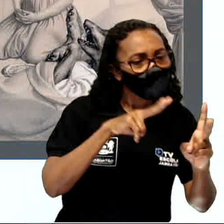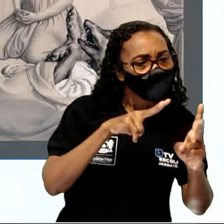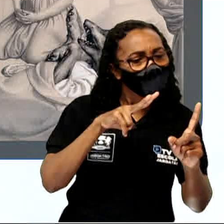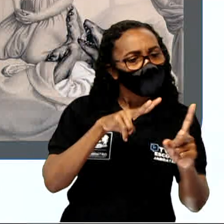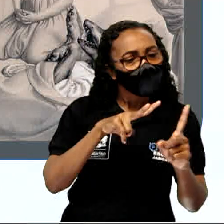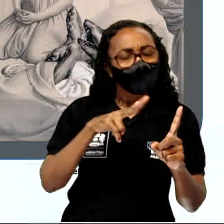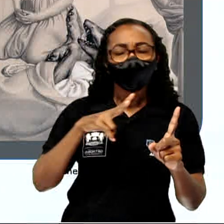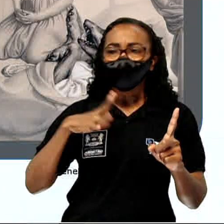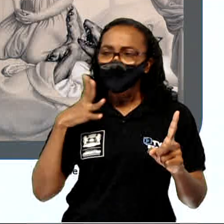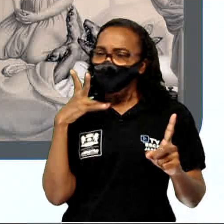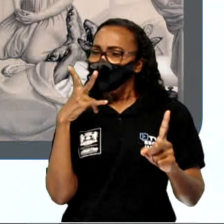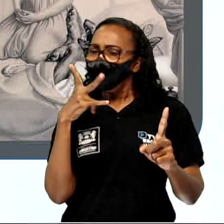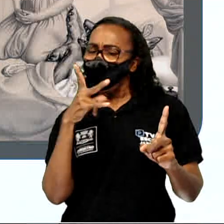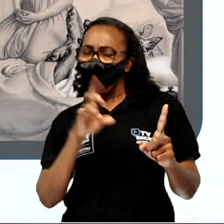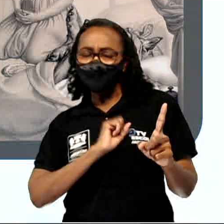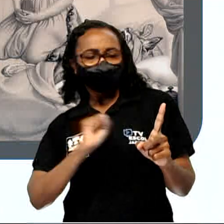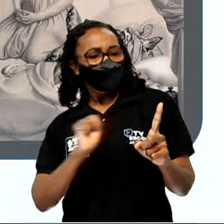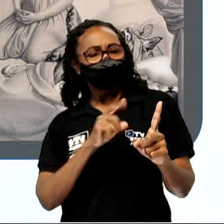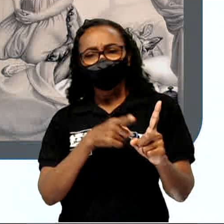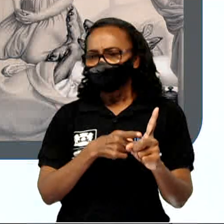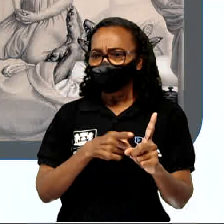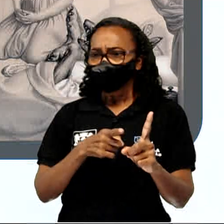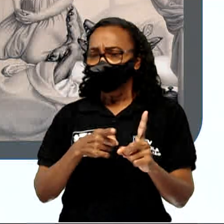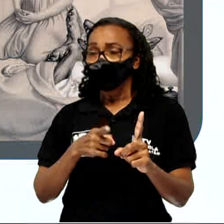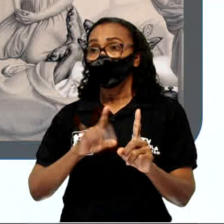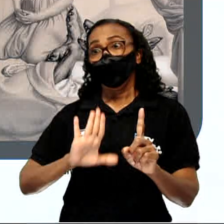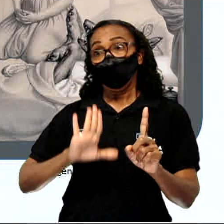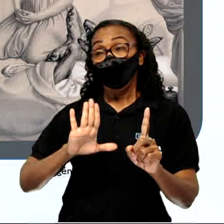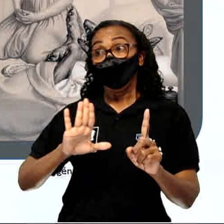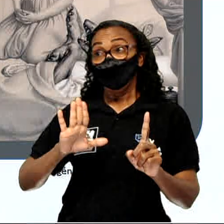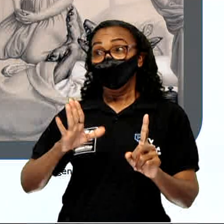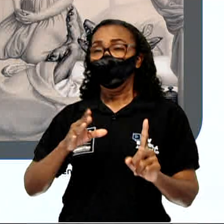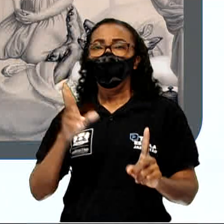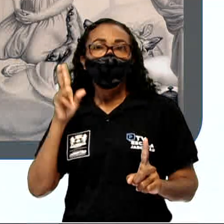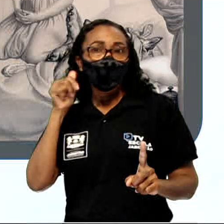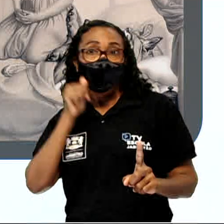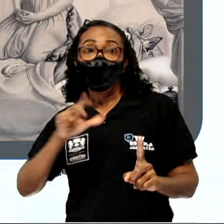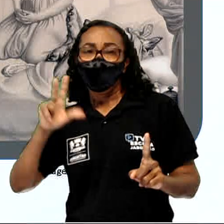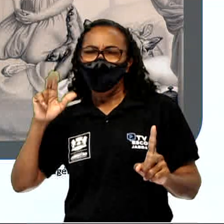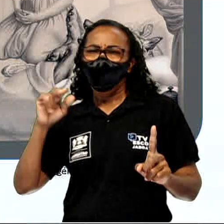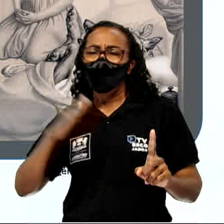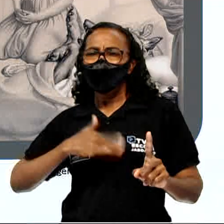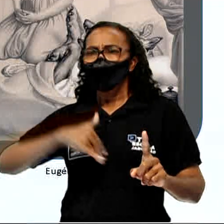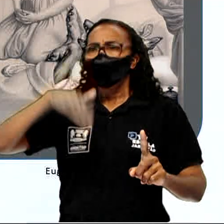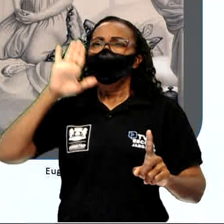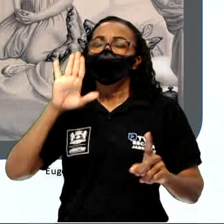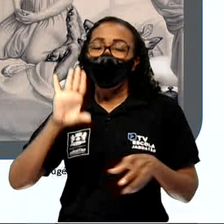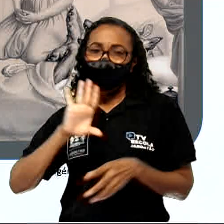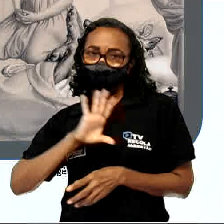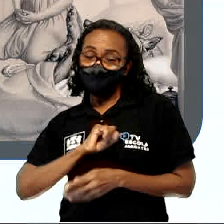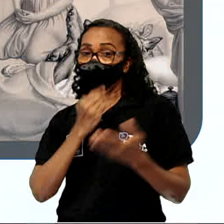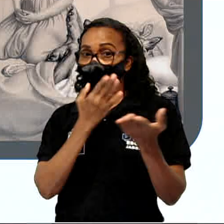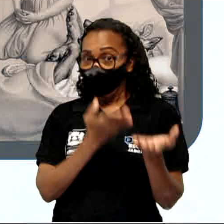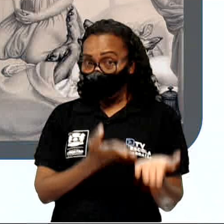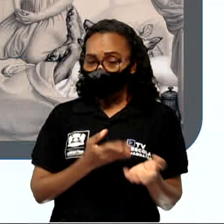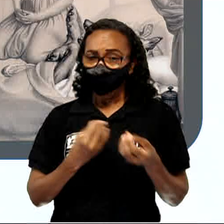nela a adoravam. E entre todos, quem mais a amava era a sua avó, que estava sempre lhe dando